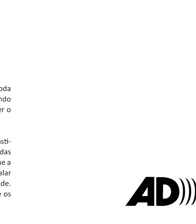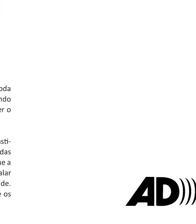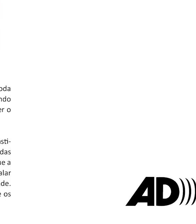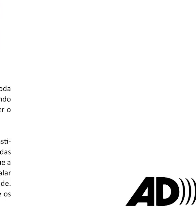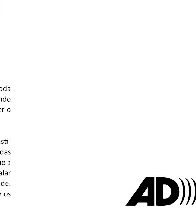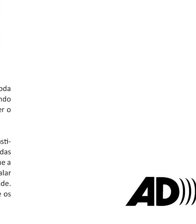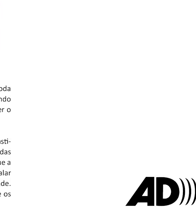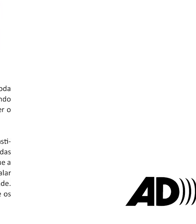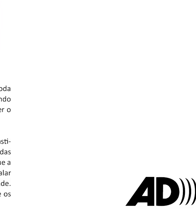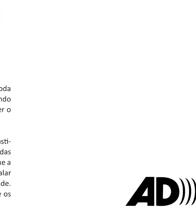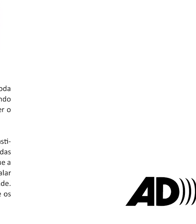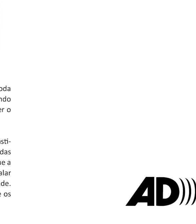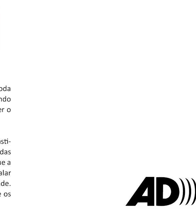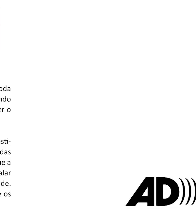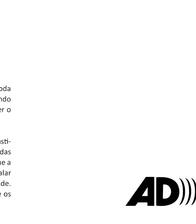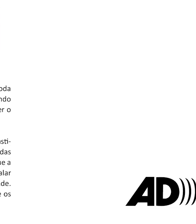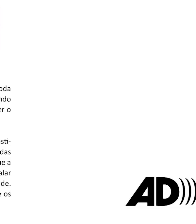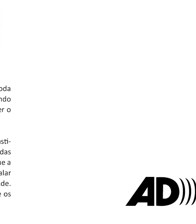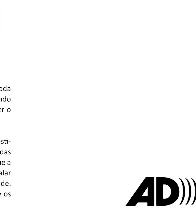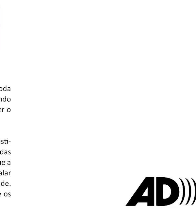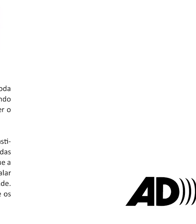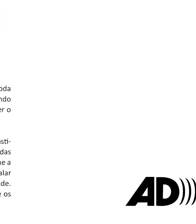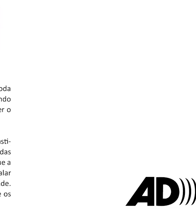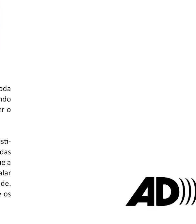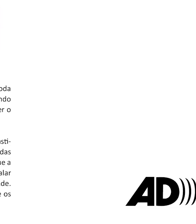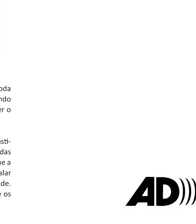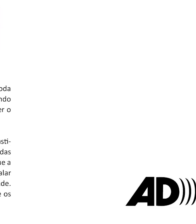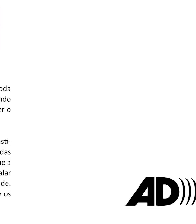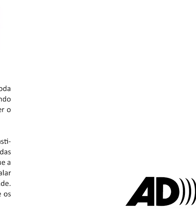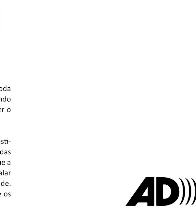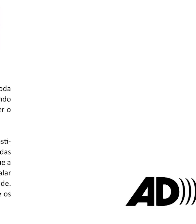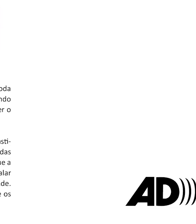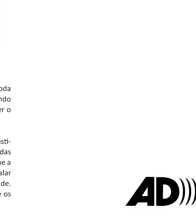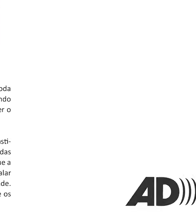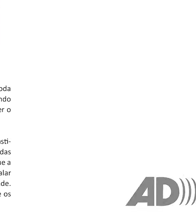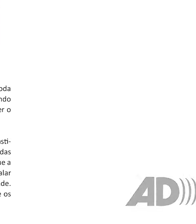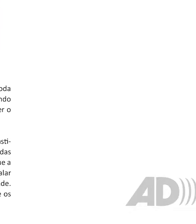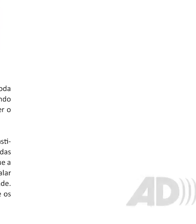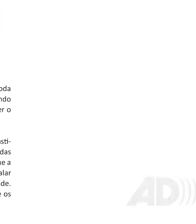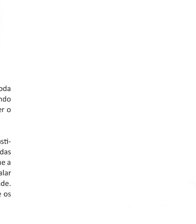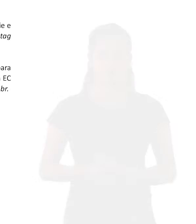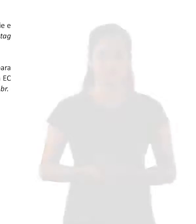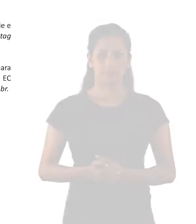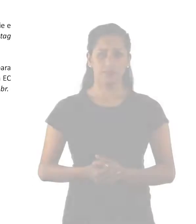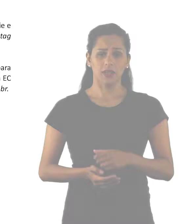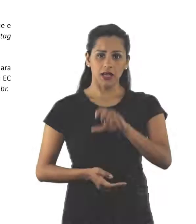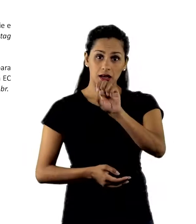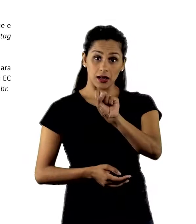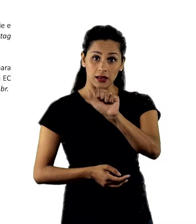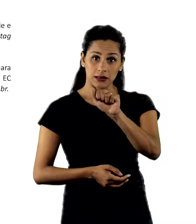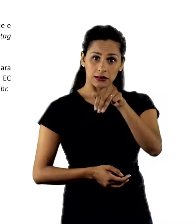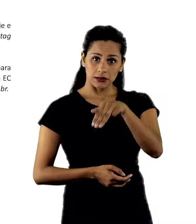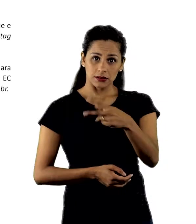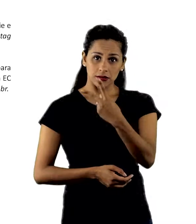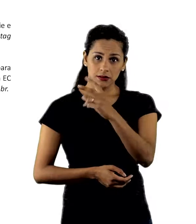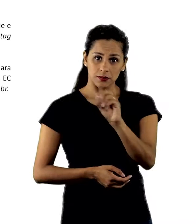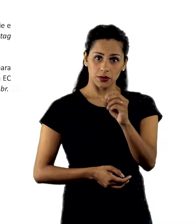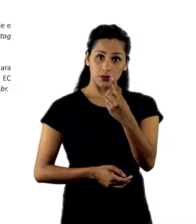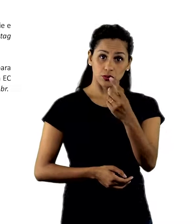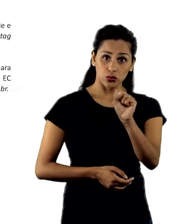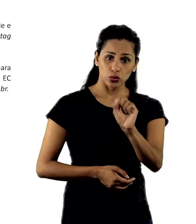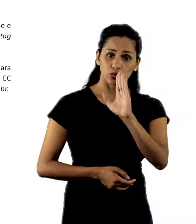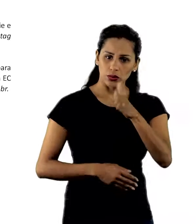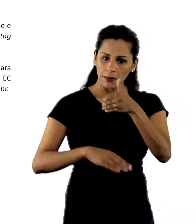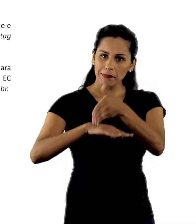rodeia e contém a frase. Vamos nos mobilizar. Final da descrição da imagem. A SAM 2018 já